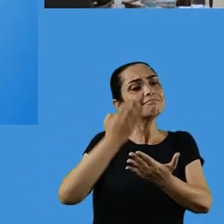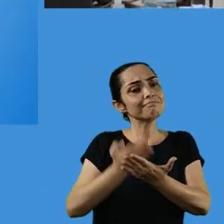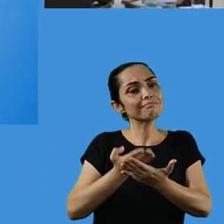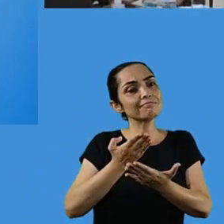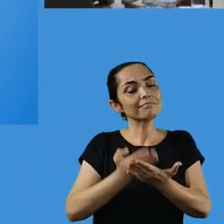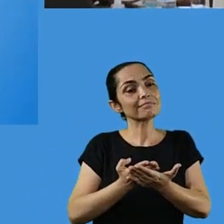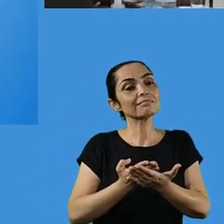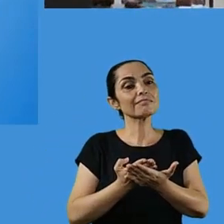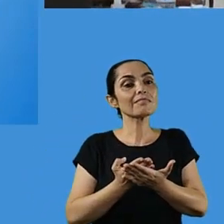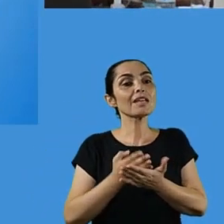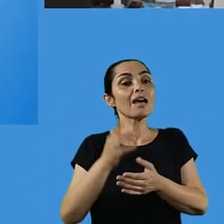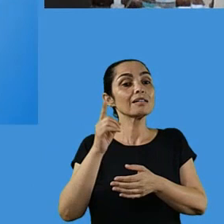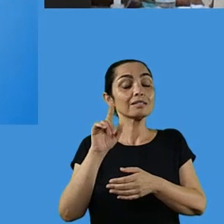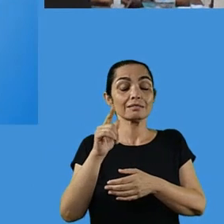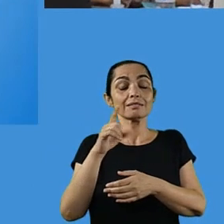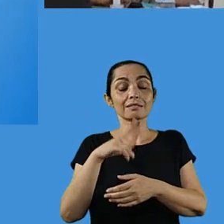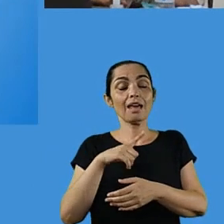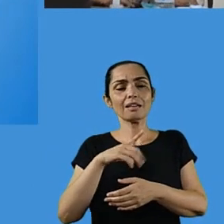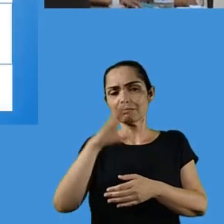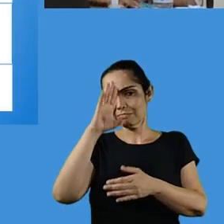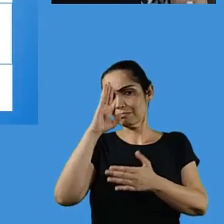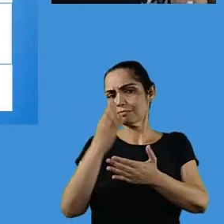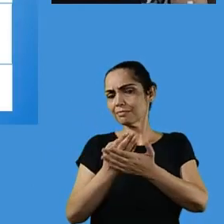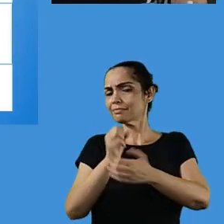e bom trabalho nas unidades e conte conosco.